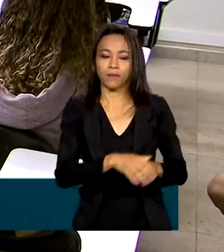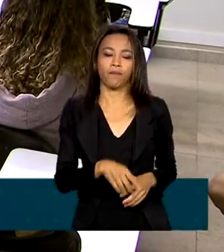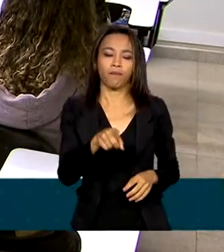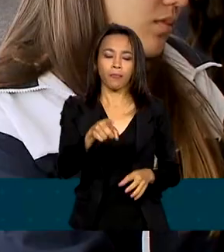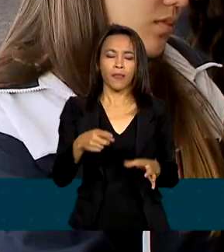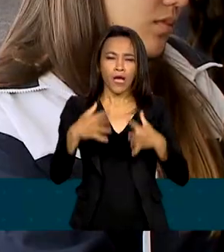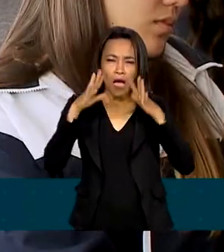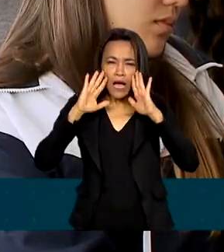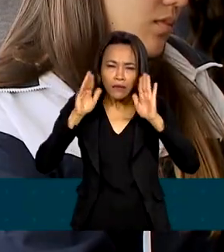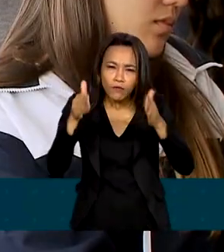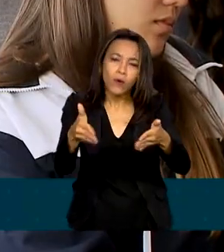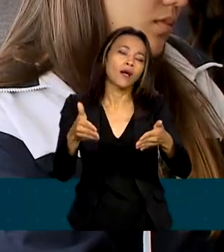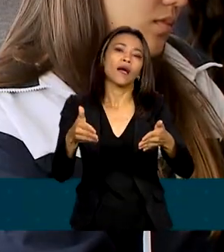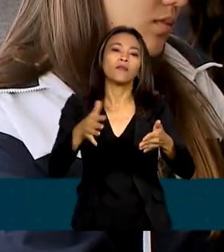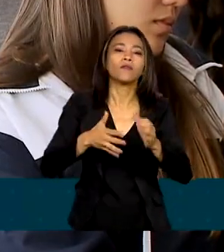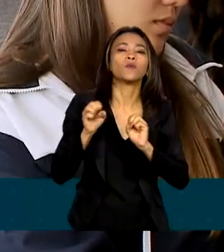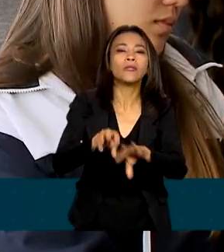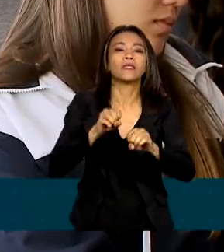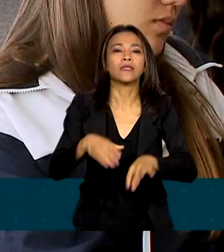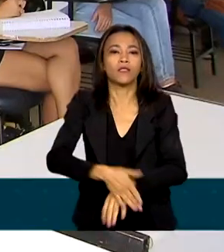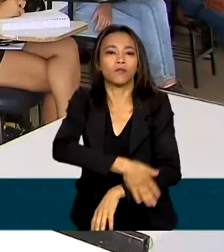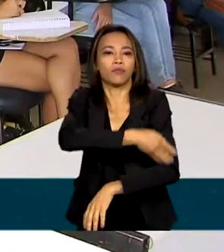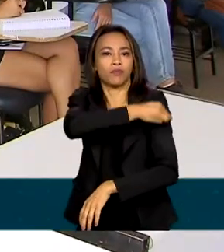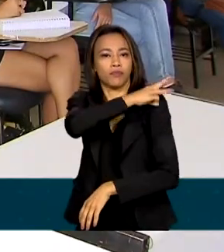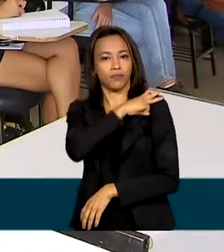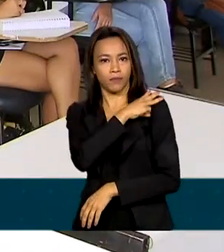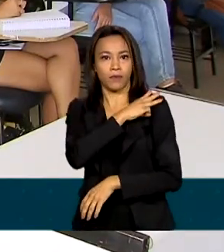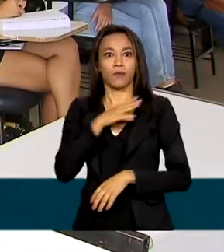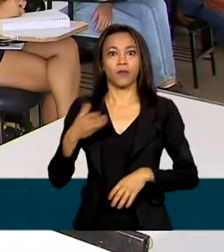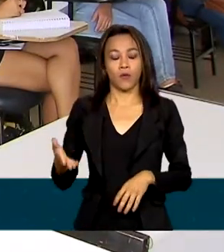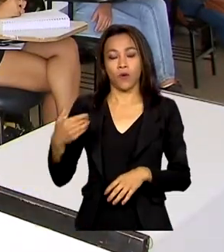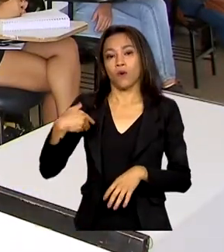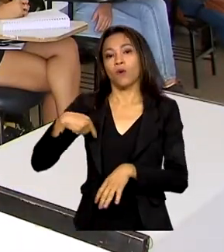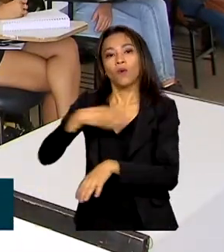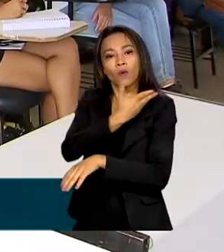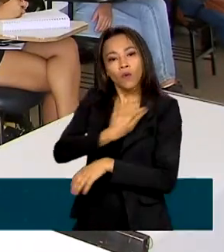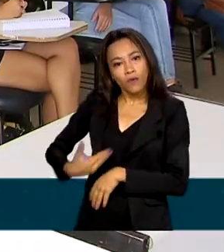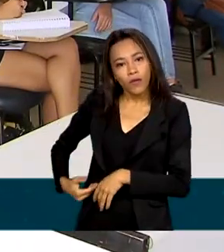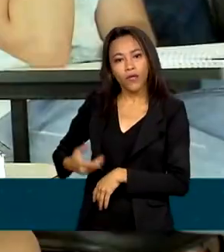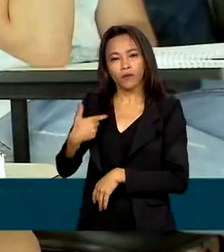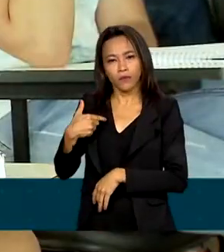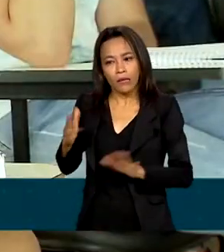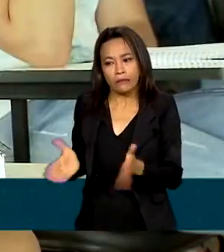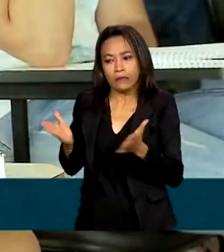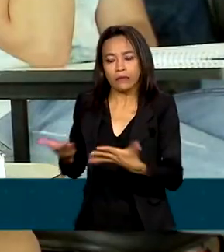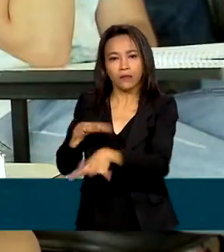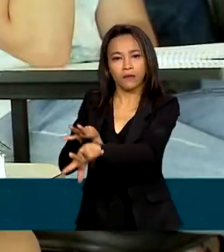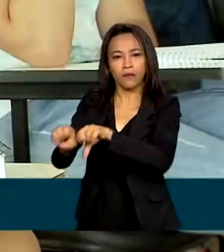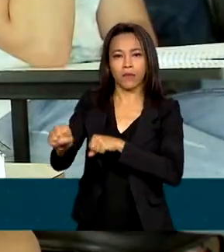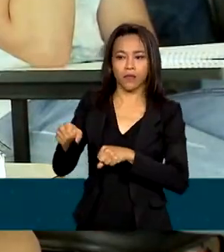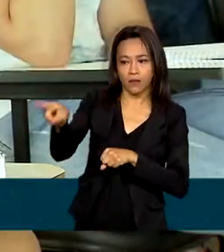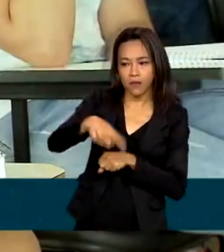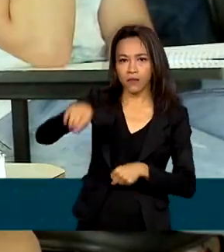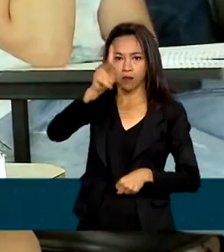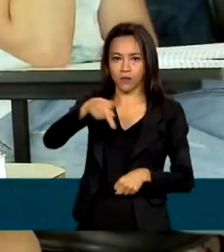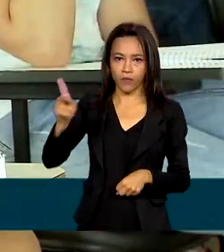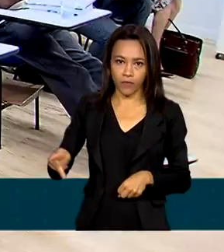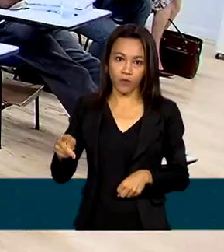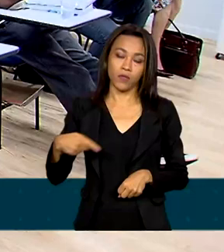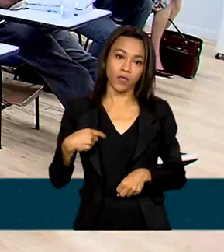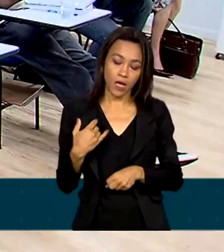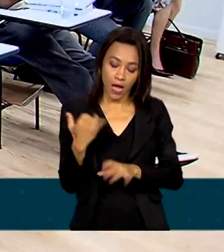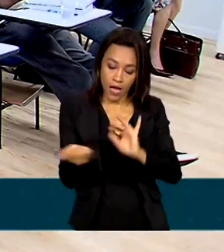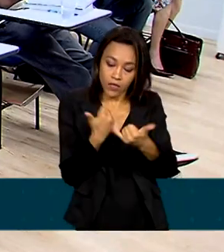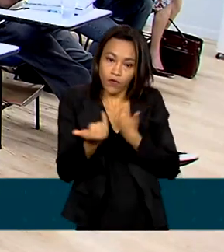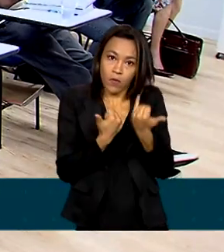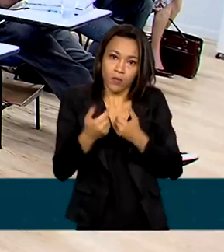o governo publicou uma portaria que prevê medidas de incentivo para a formação de professores. De acordo com os indicadores de qualidade da educação